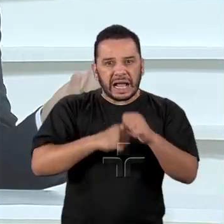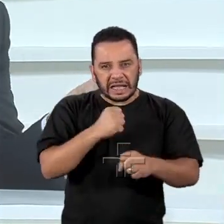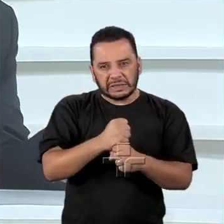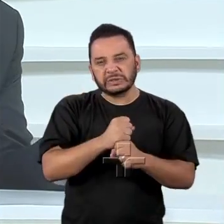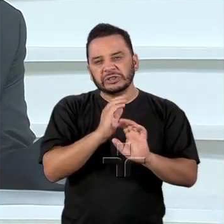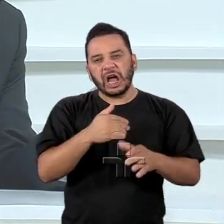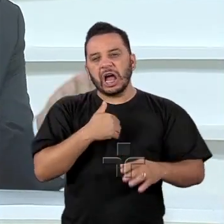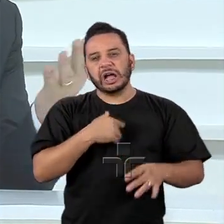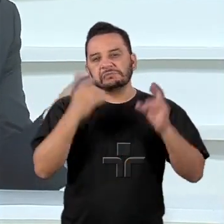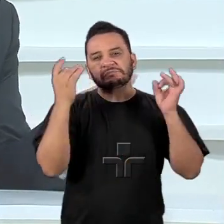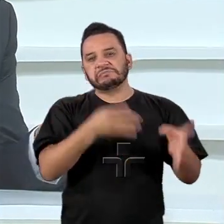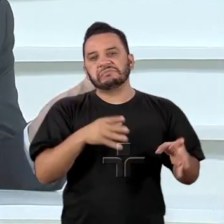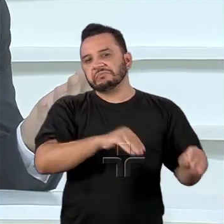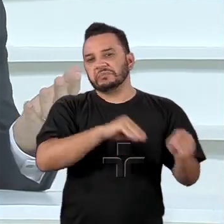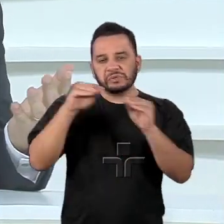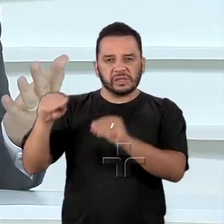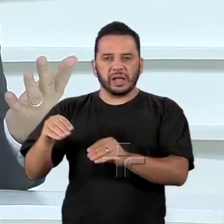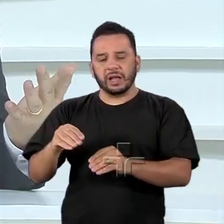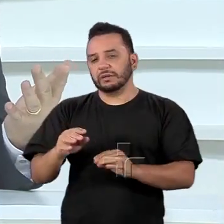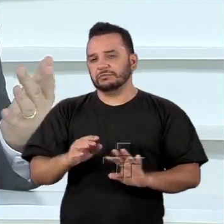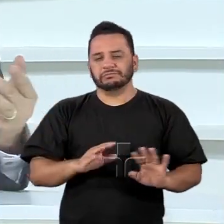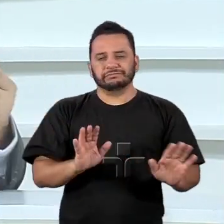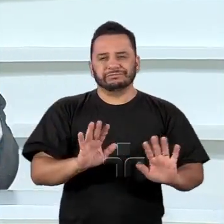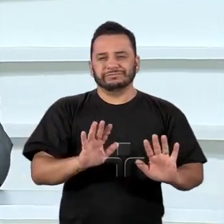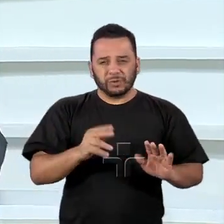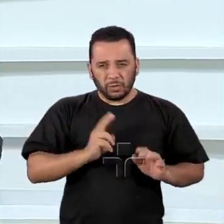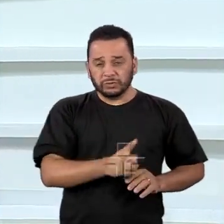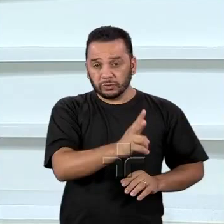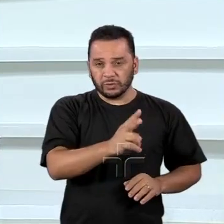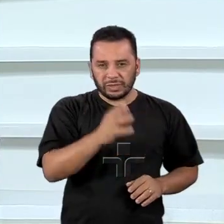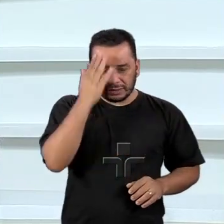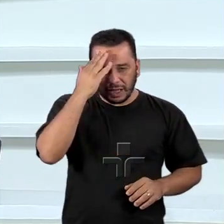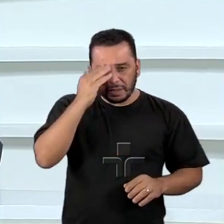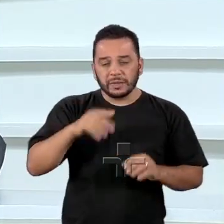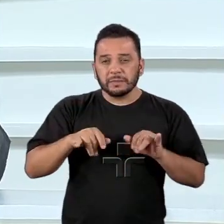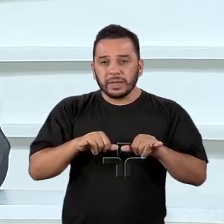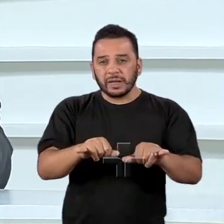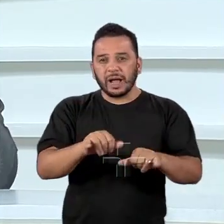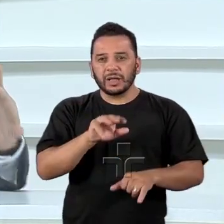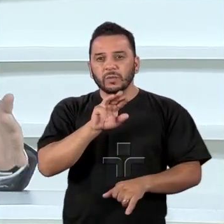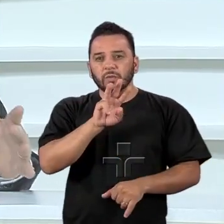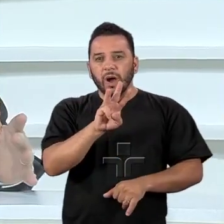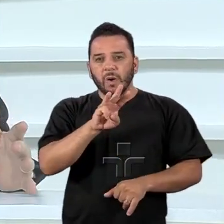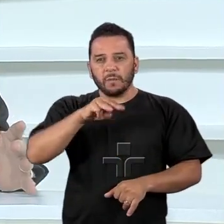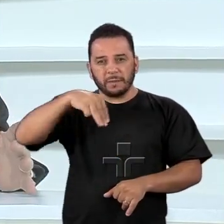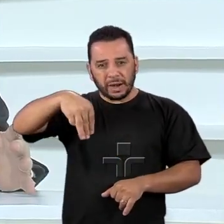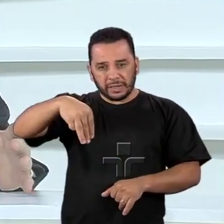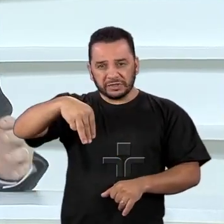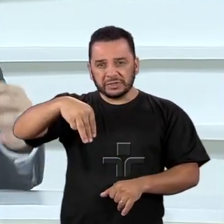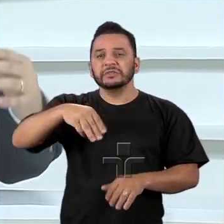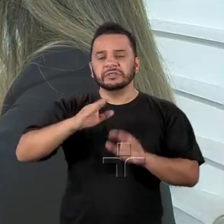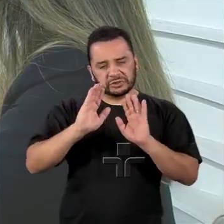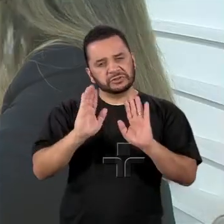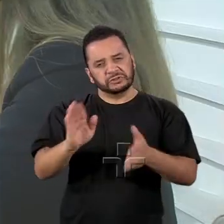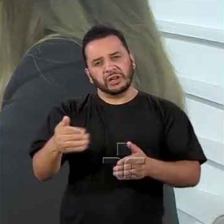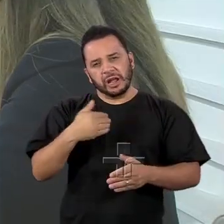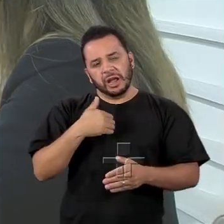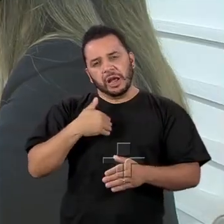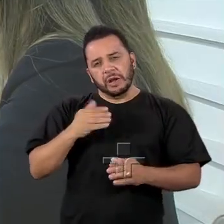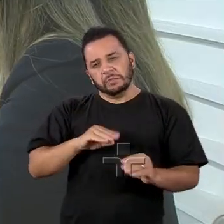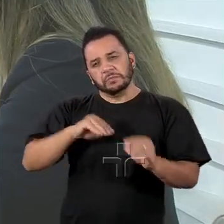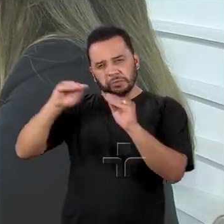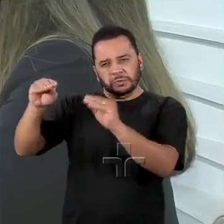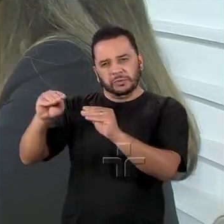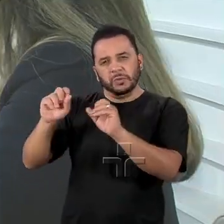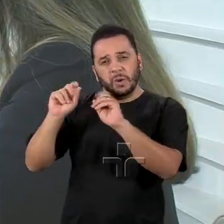É, algumas vão, tipo o Walmart, né, mas a regra não é essa, né, elas vão ficar,